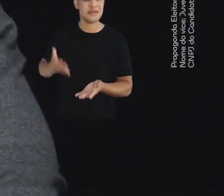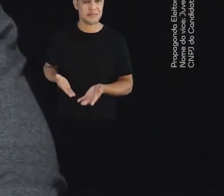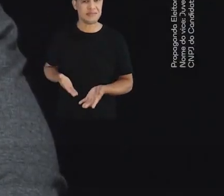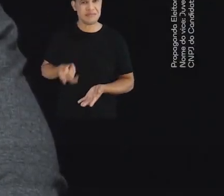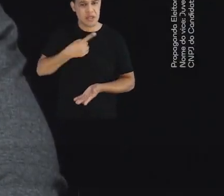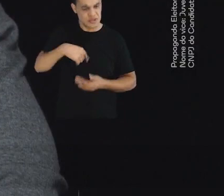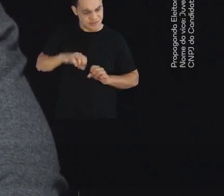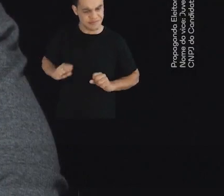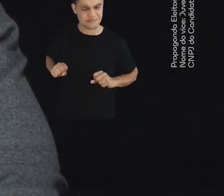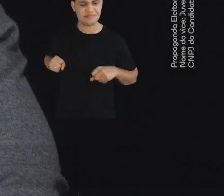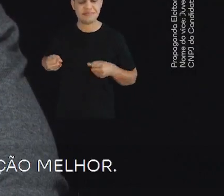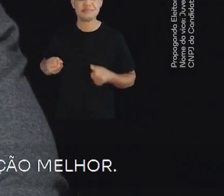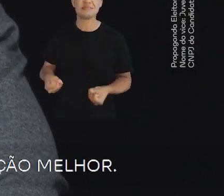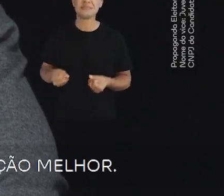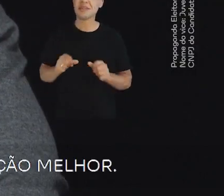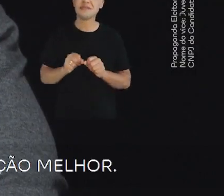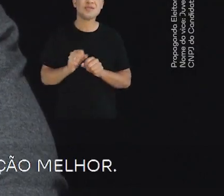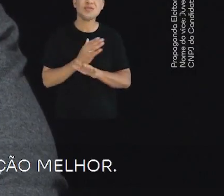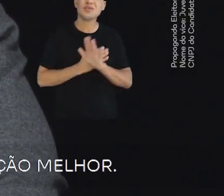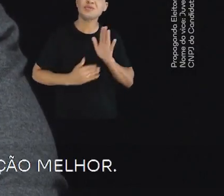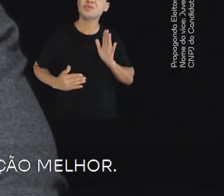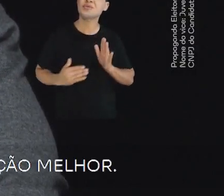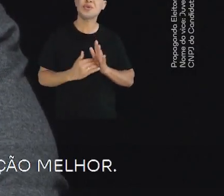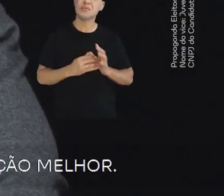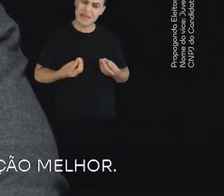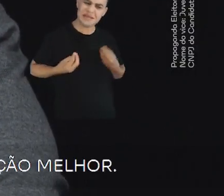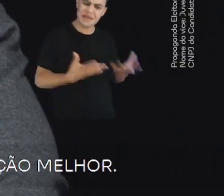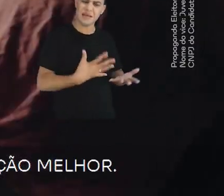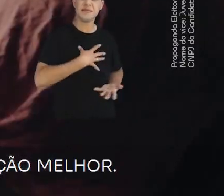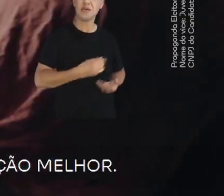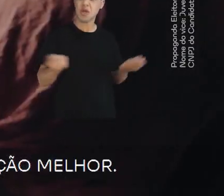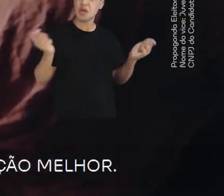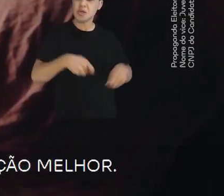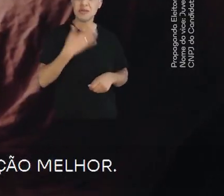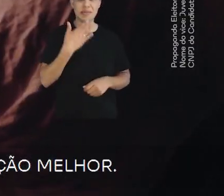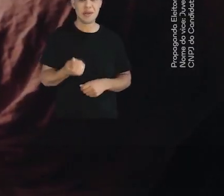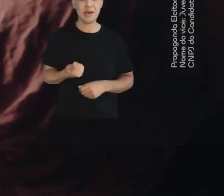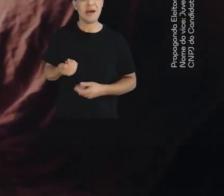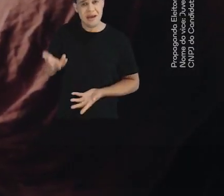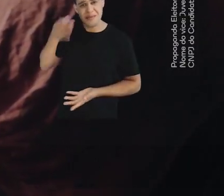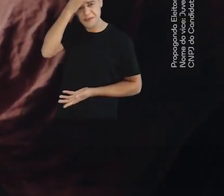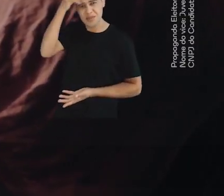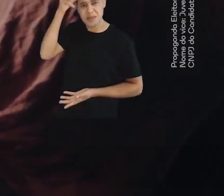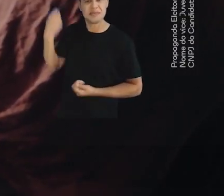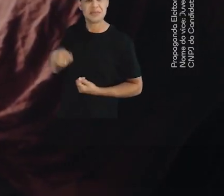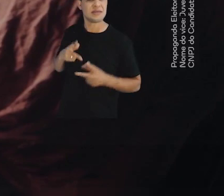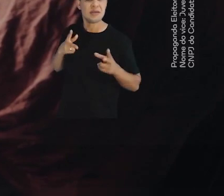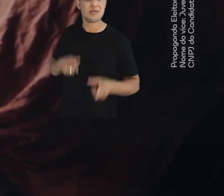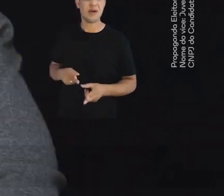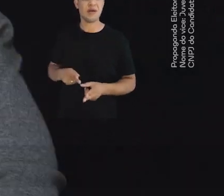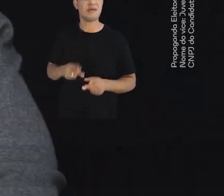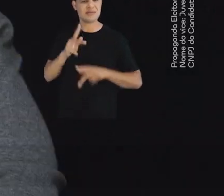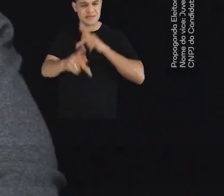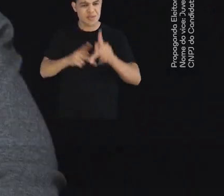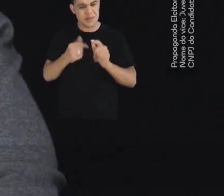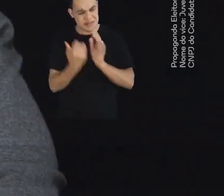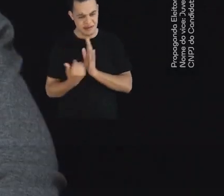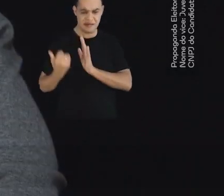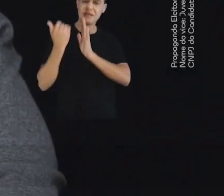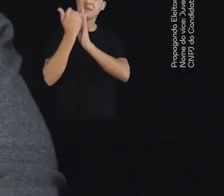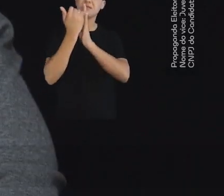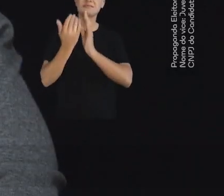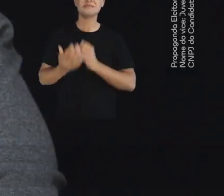A gente não mede esforço. A gente faz de tudo para dar para os nossos filhos uma condição melhor. E a prefeitura tinha que ser assim, colocar as pessoas